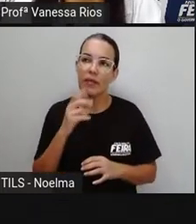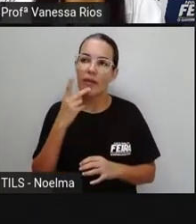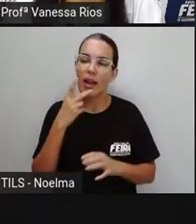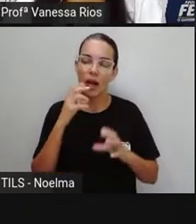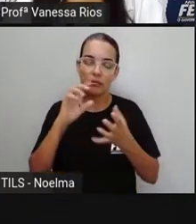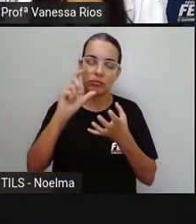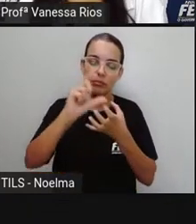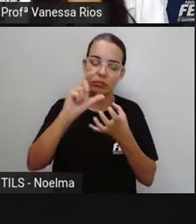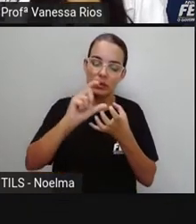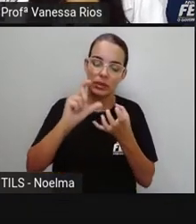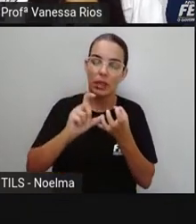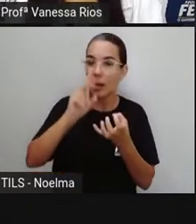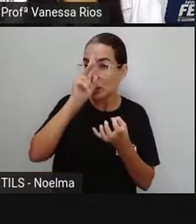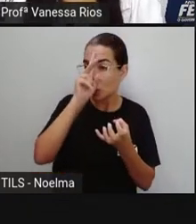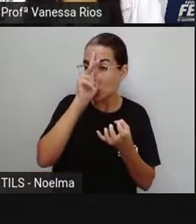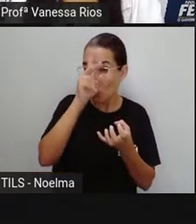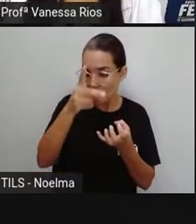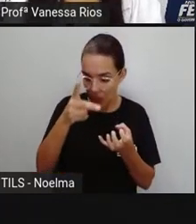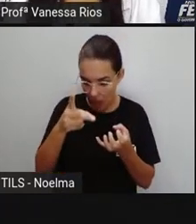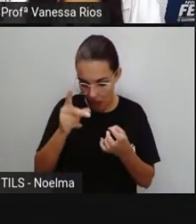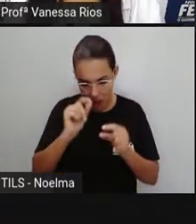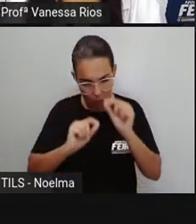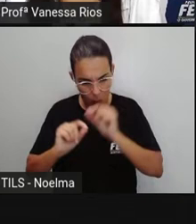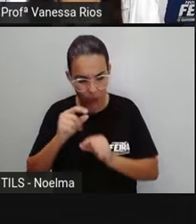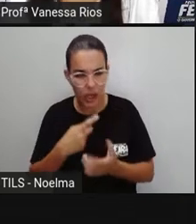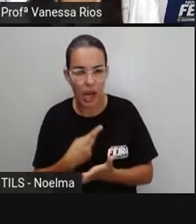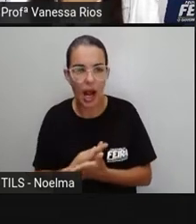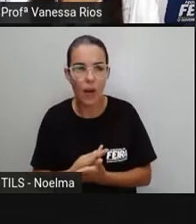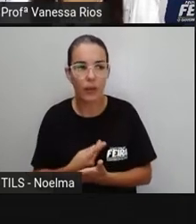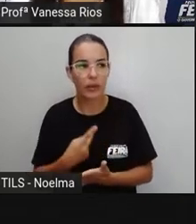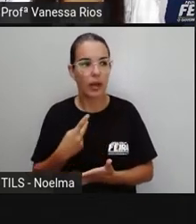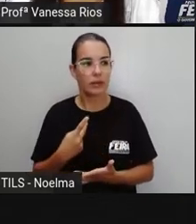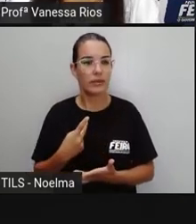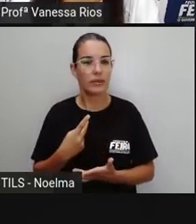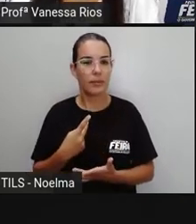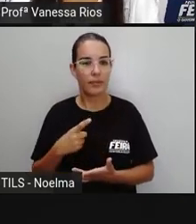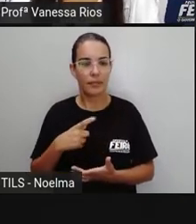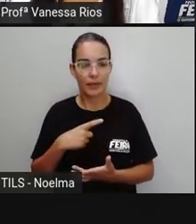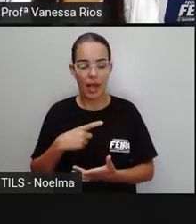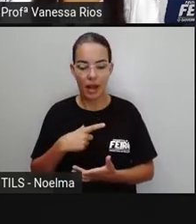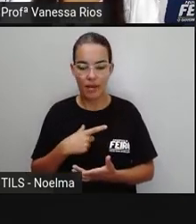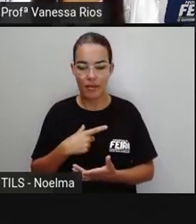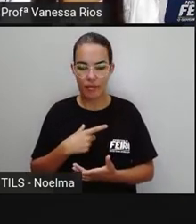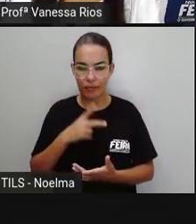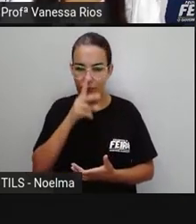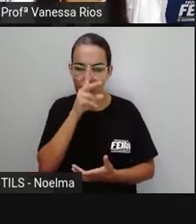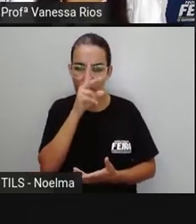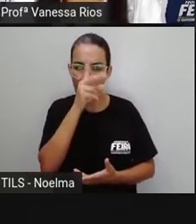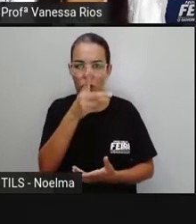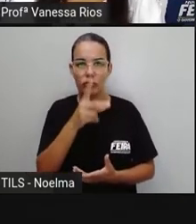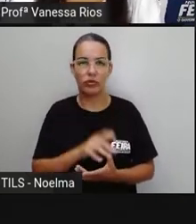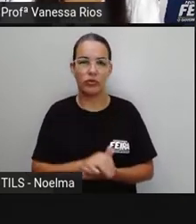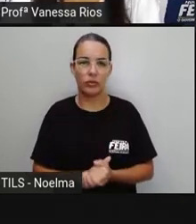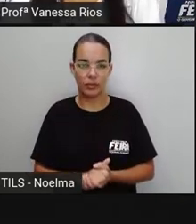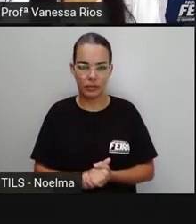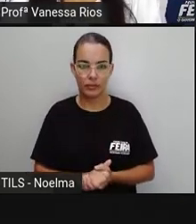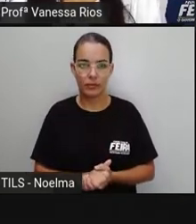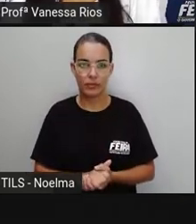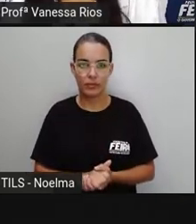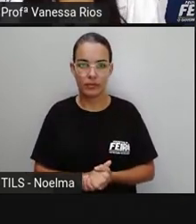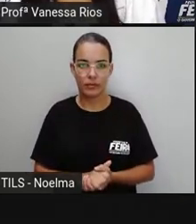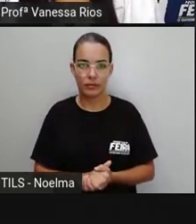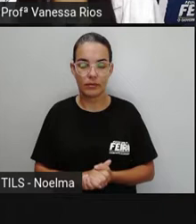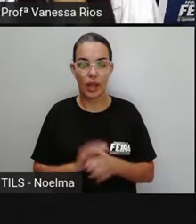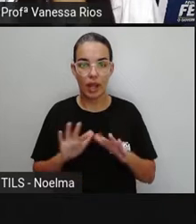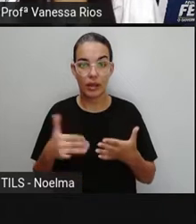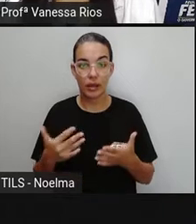palavra, ela é pronunciada com mais ênfase, com mais força, né, é a sílaba mais forte. E aí a